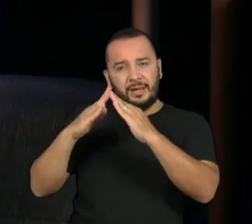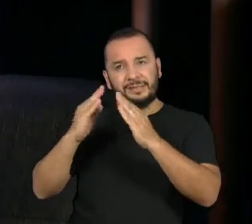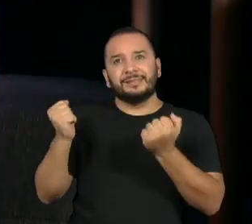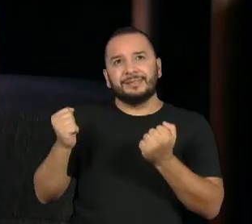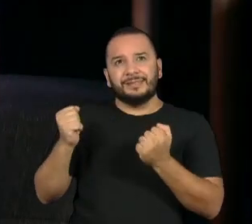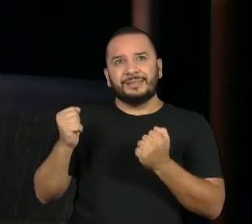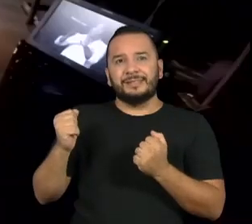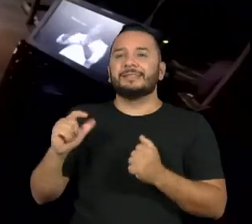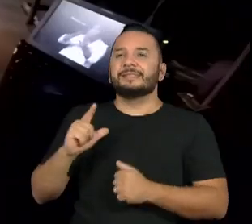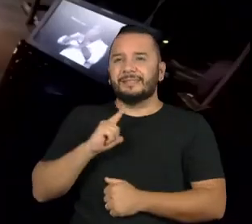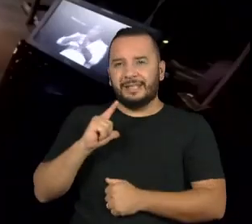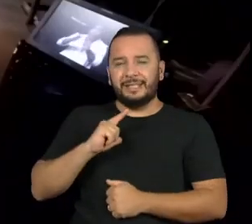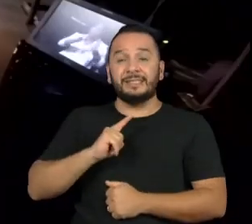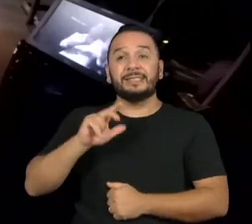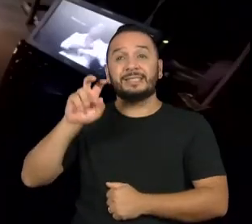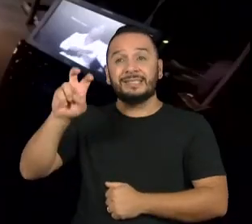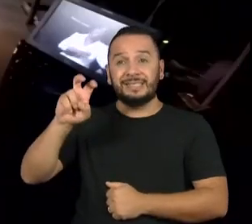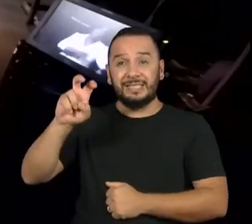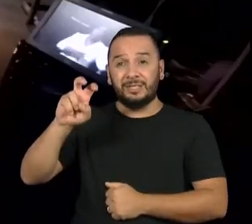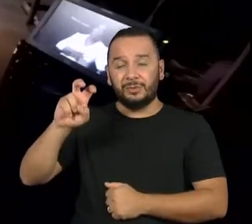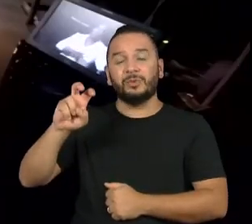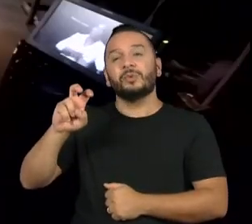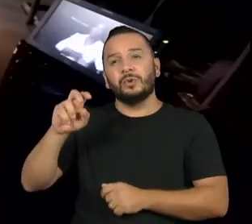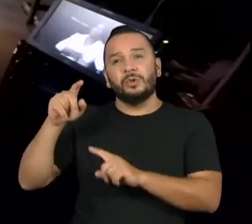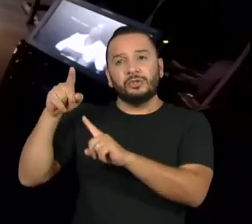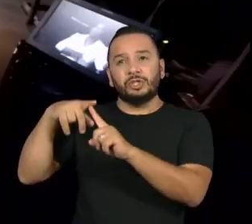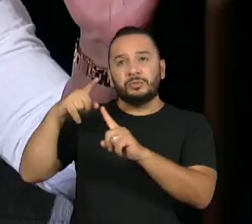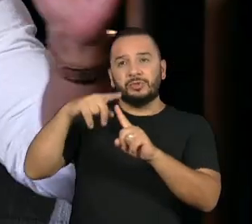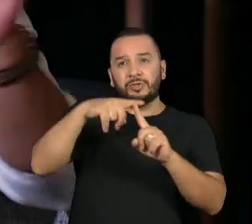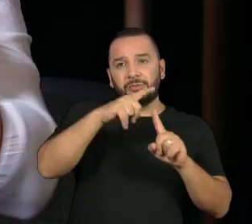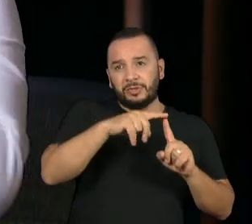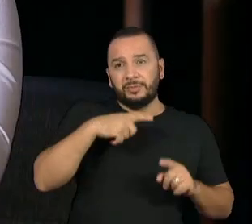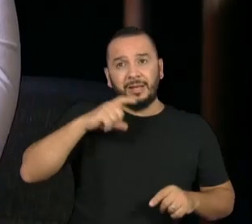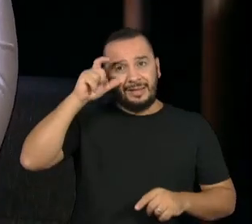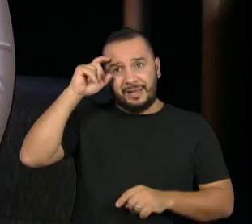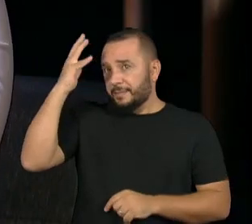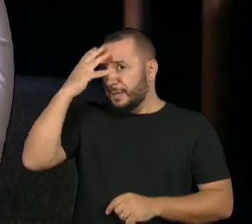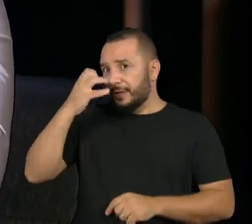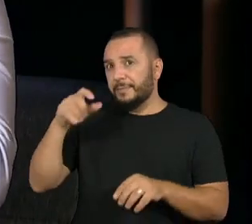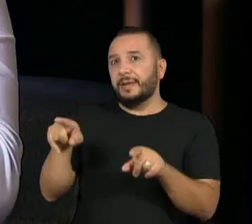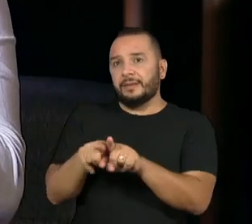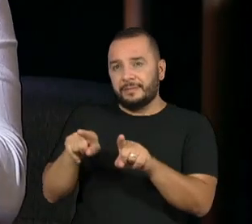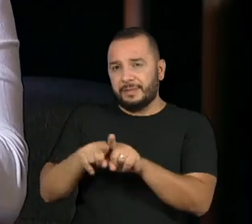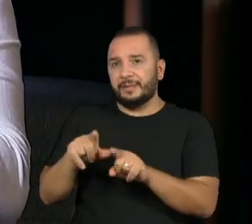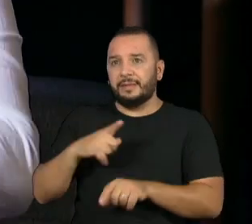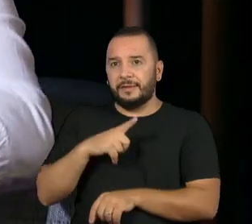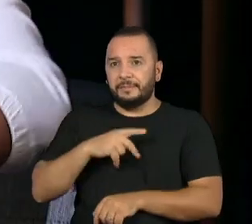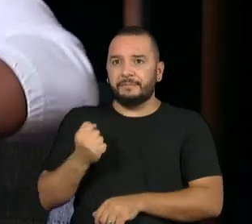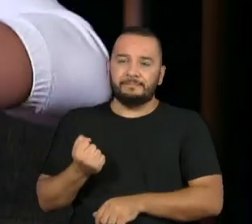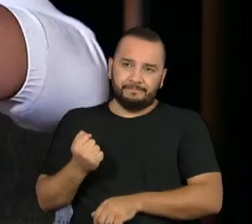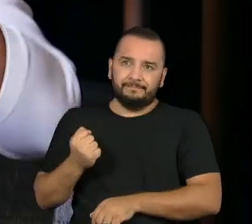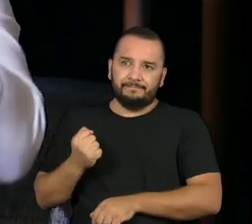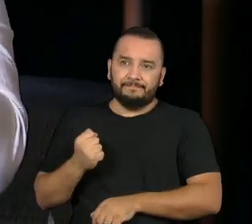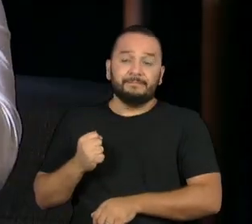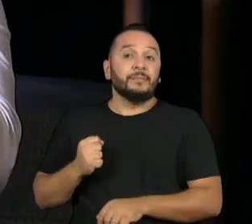cinco tipos de violência que a Maria da Penha elenca. Ou, quando houver